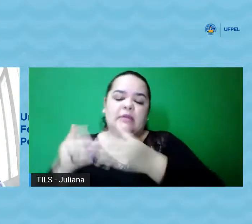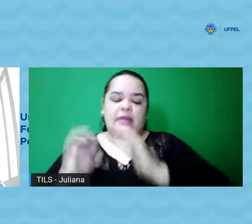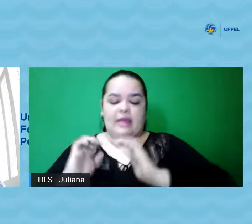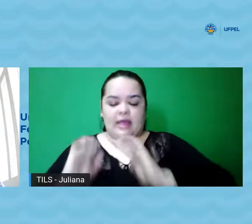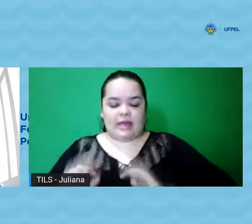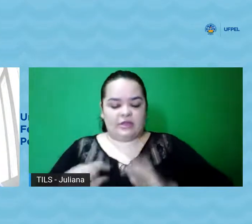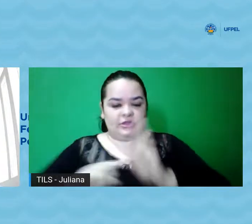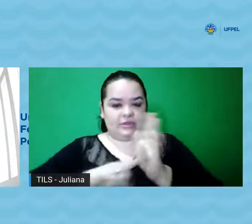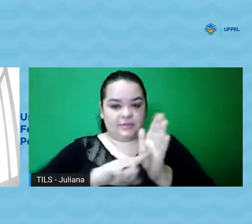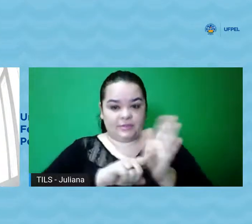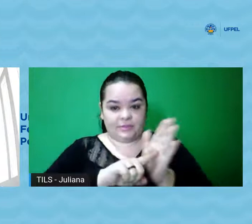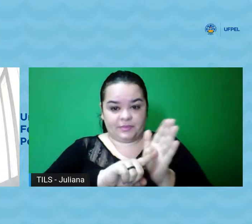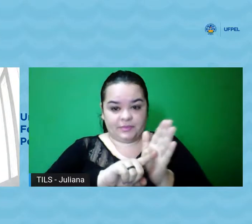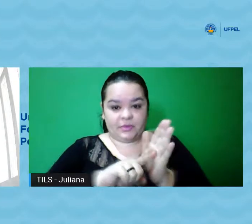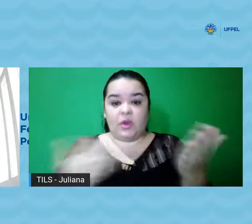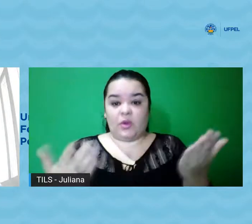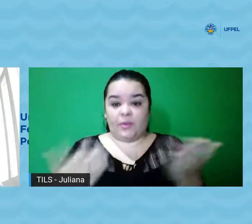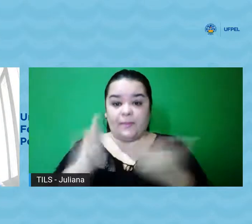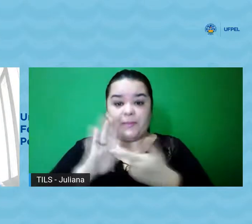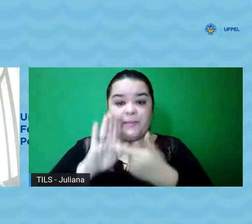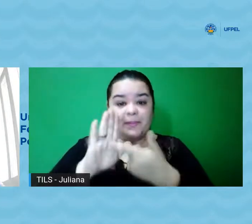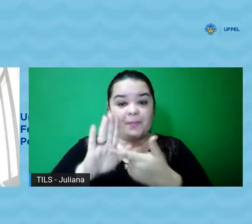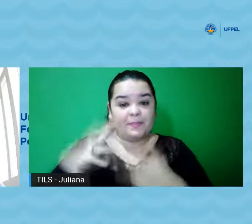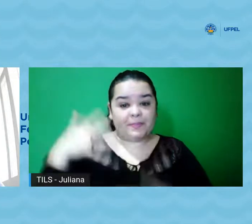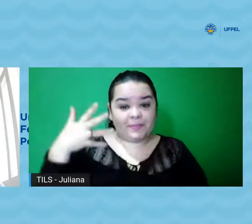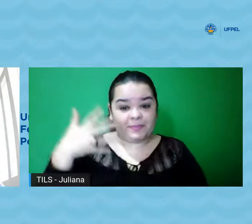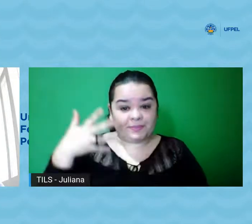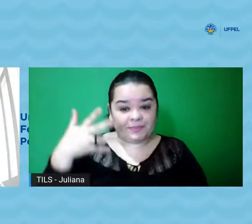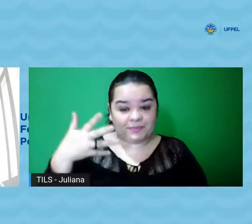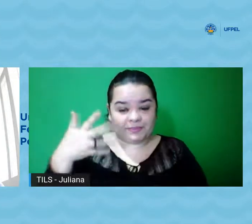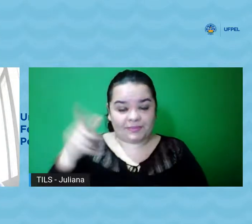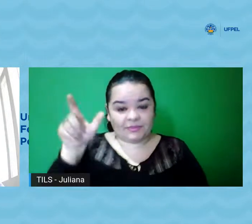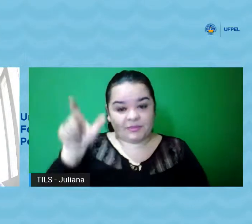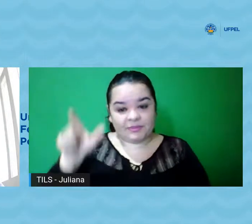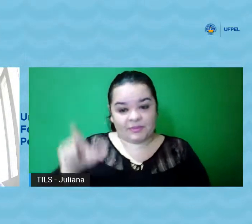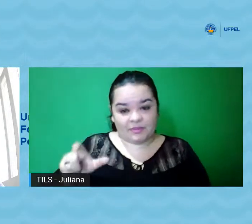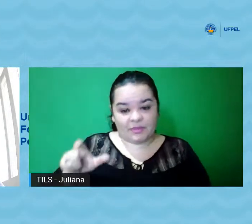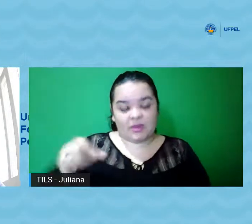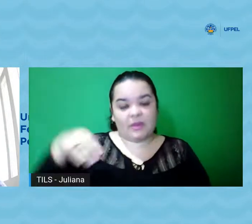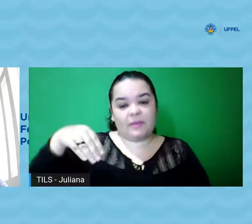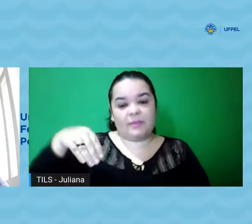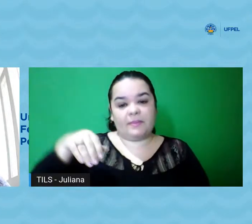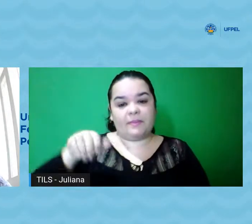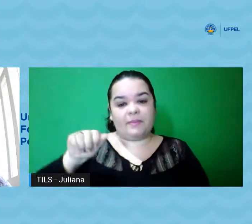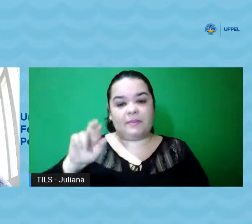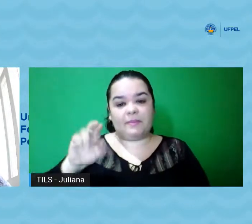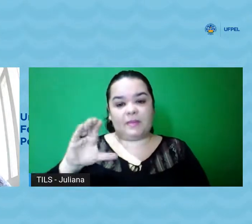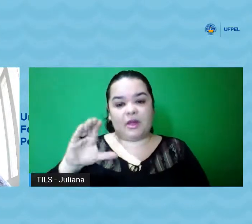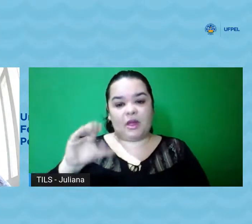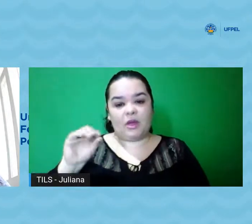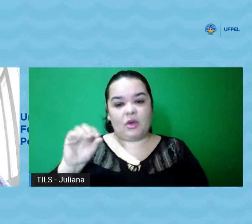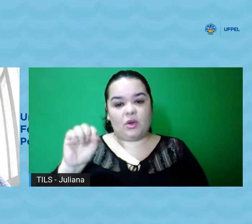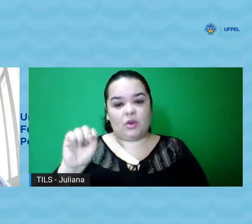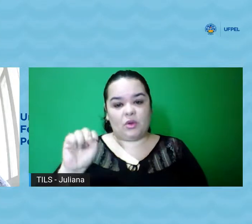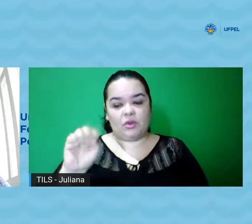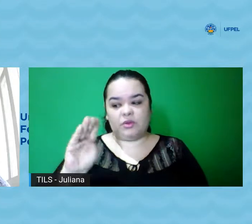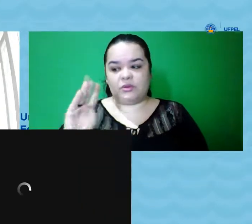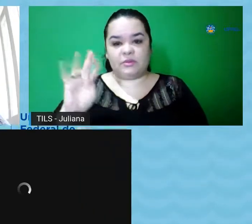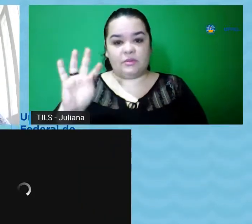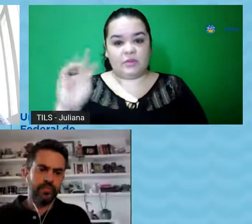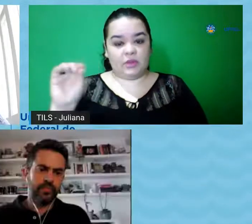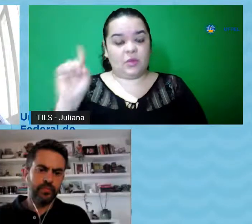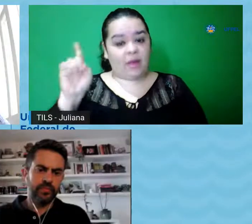Vou apresentar o nosso palestrante de hoje, Marcos Brito Correia, atualmente é coordenador de pesquisa da FUTEL